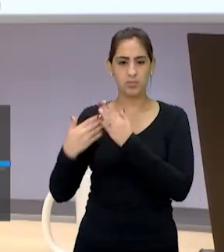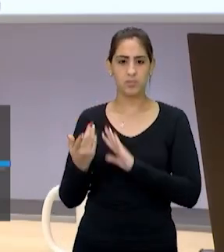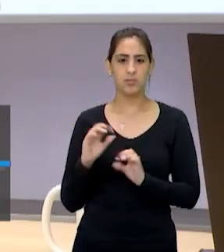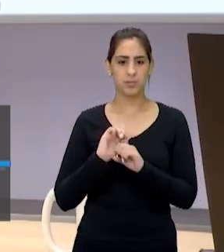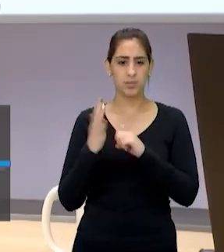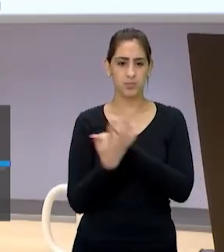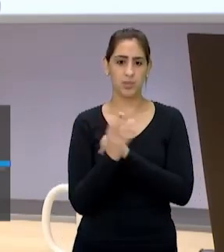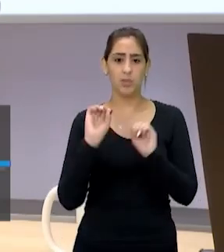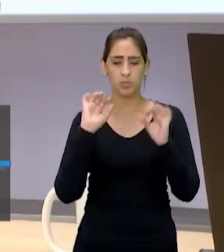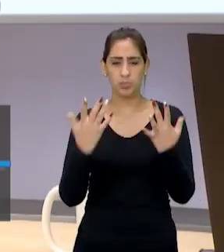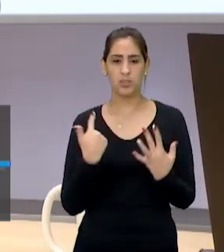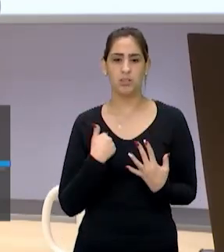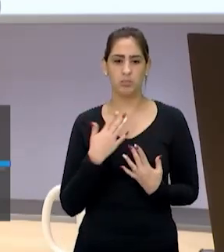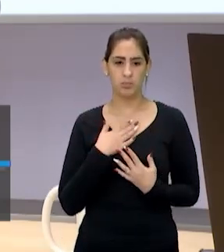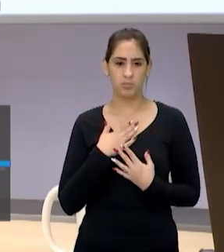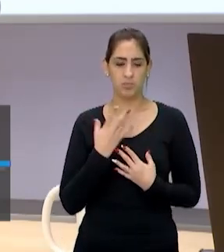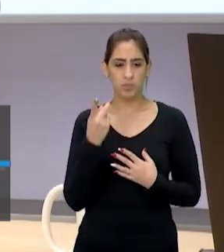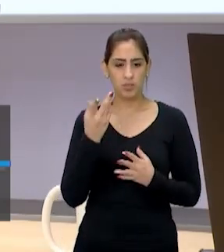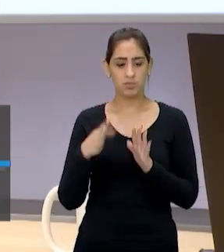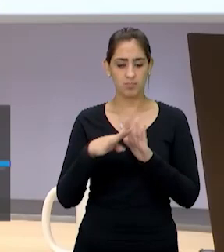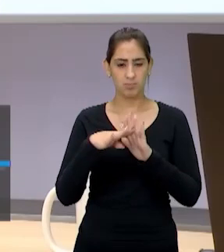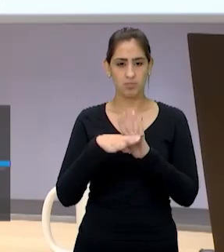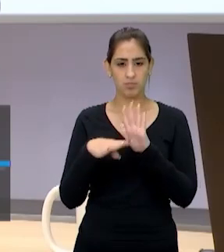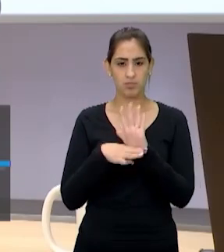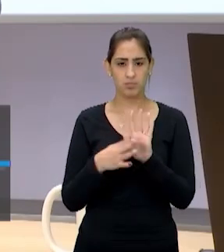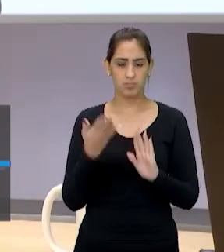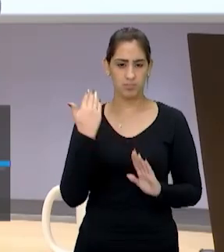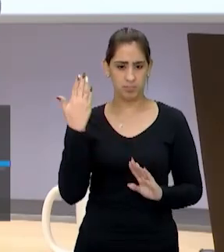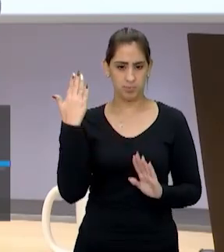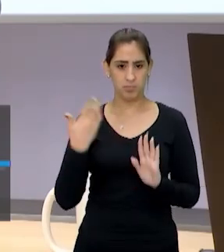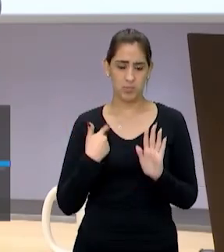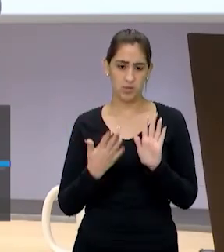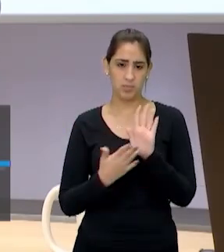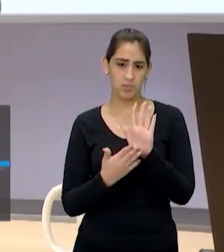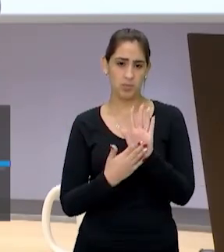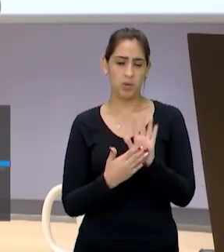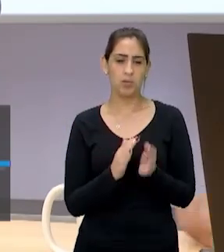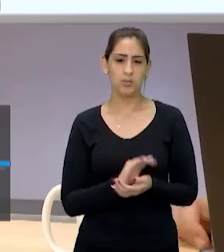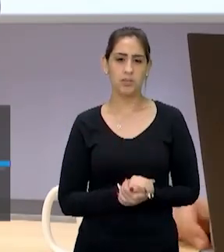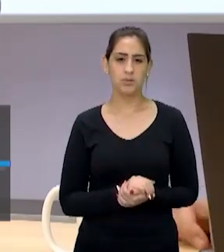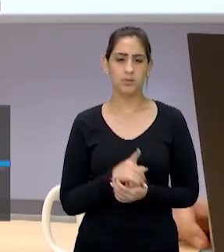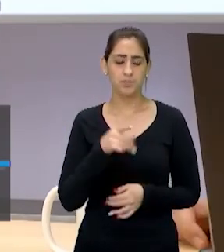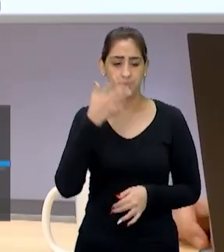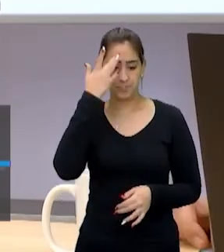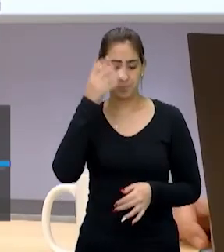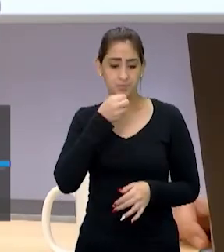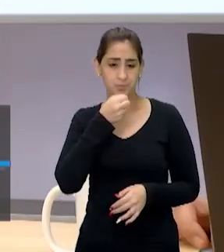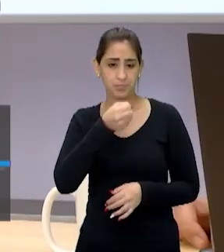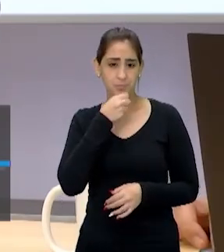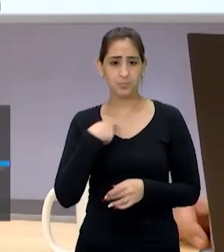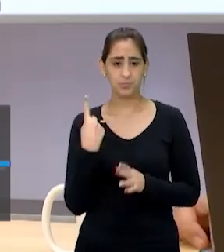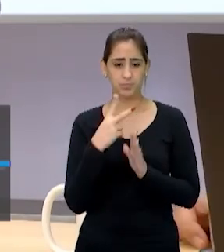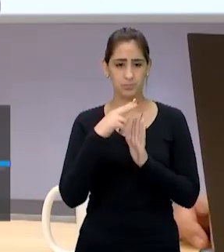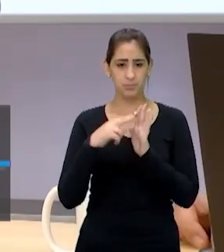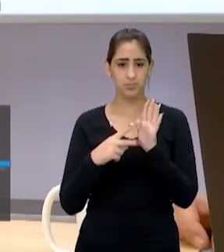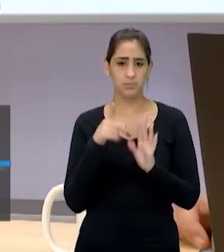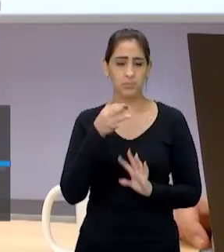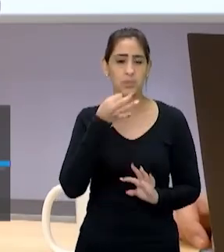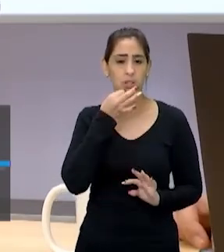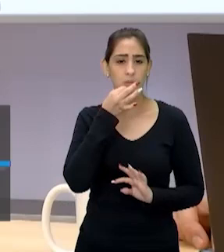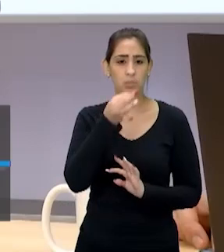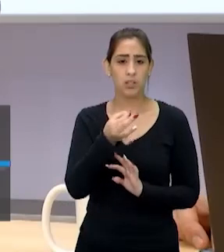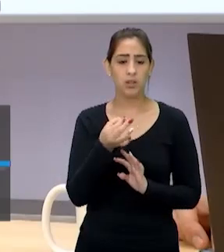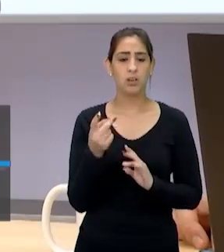essa experiência, né? Então, é uma proposição, e segundo até os entrevistados, na entrevista que a gente acabou de ler, eles dão aí uma